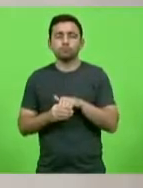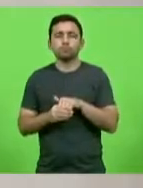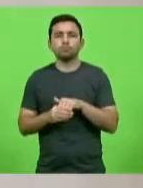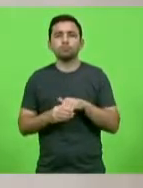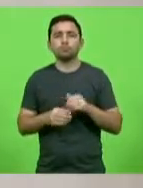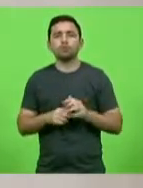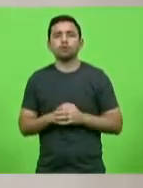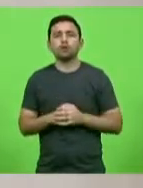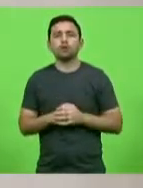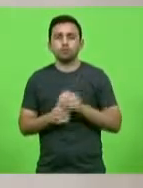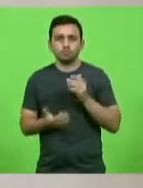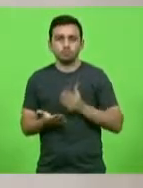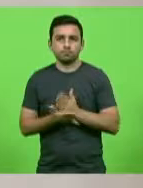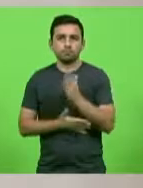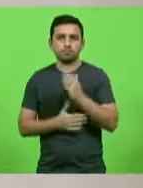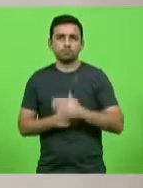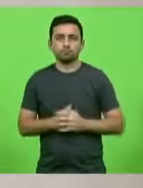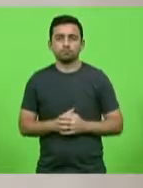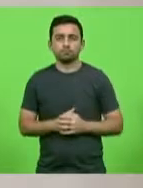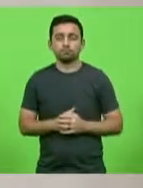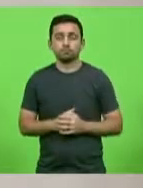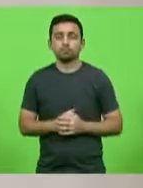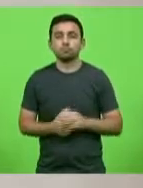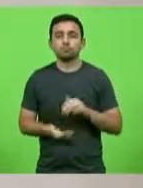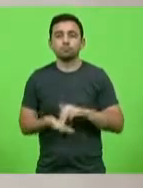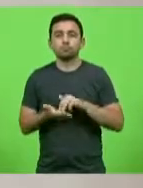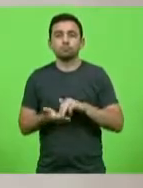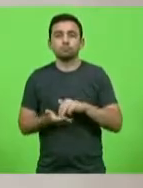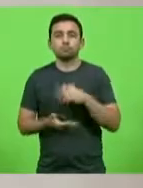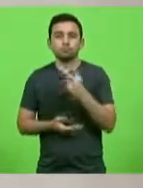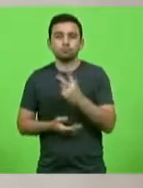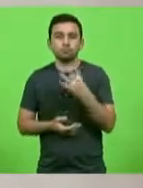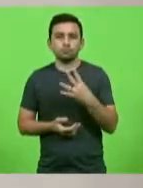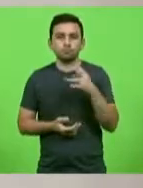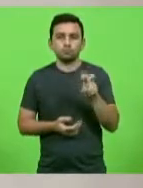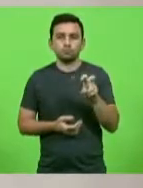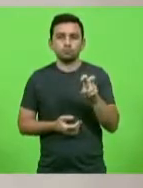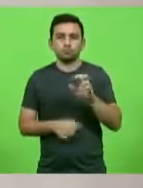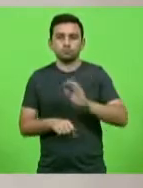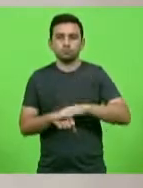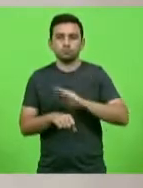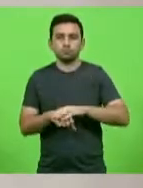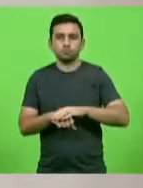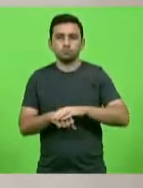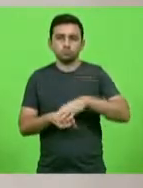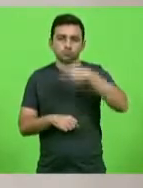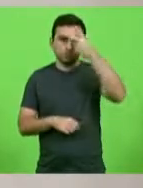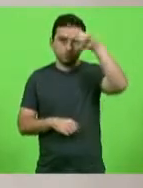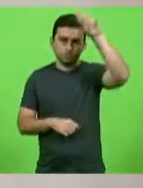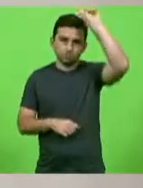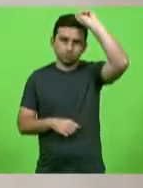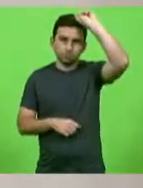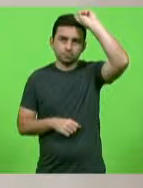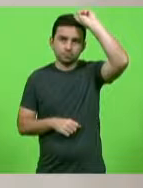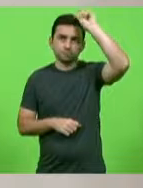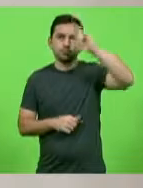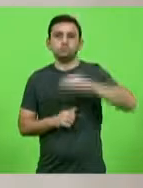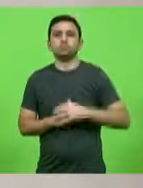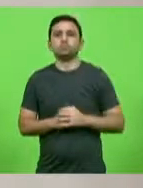Aprovado. Moção de número 245. Deputado Dr. Vicente Carropreso.